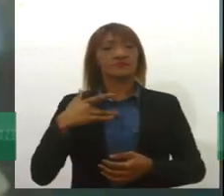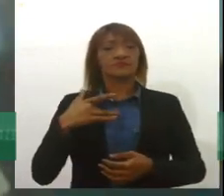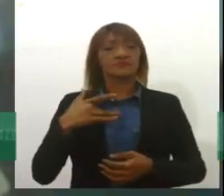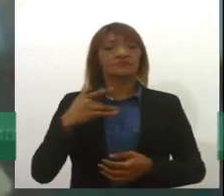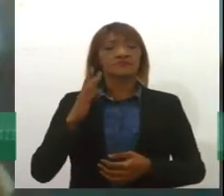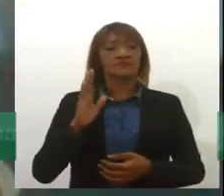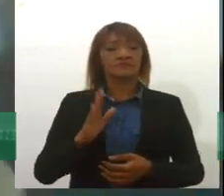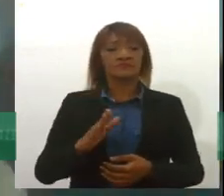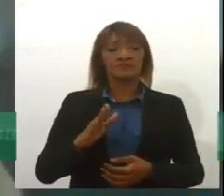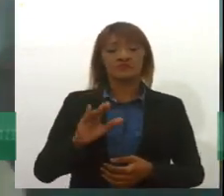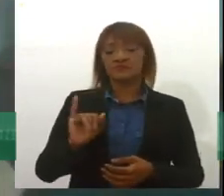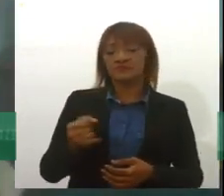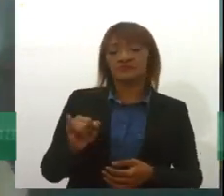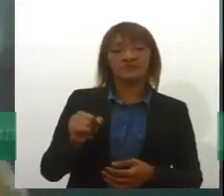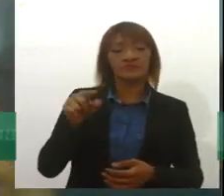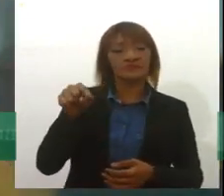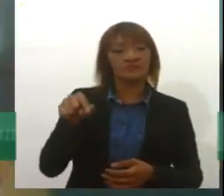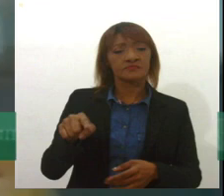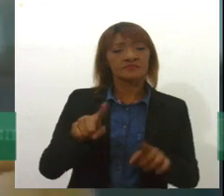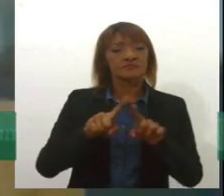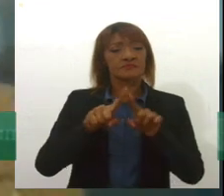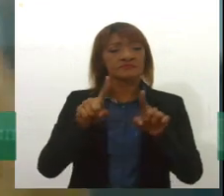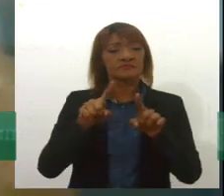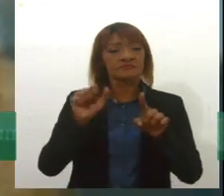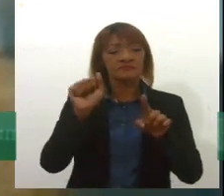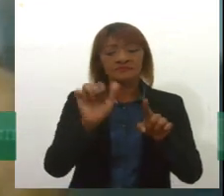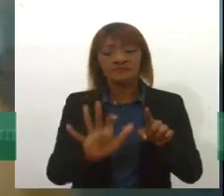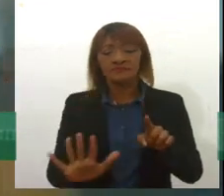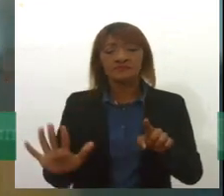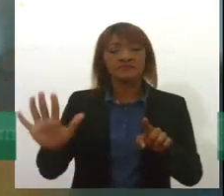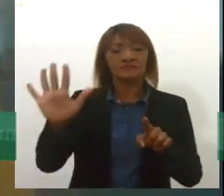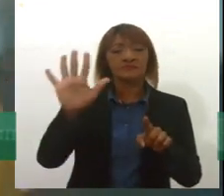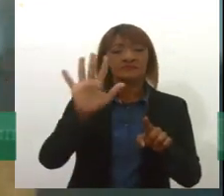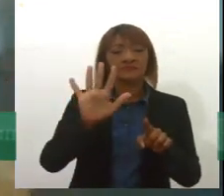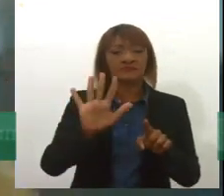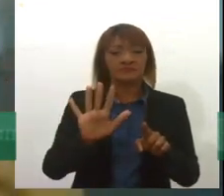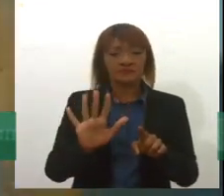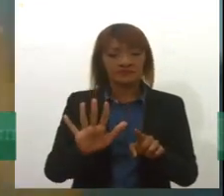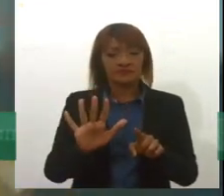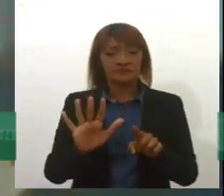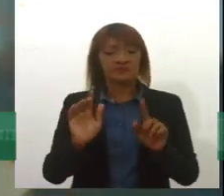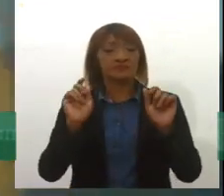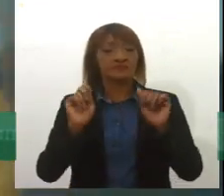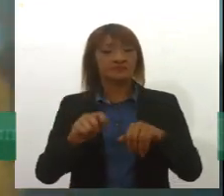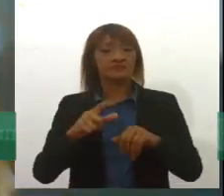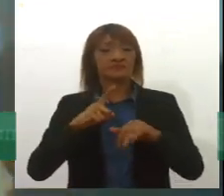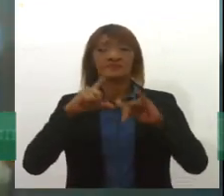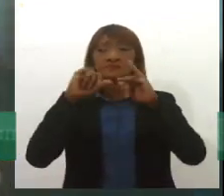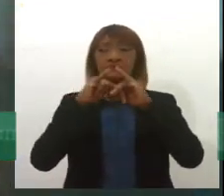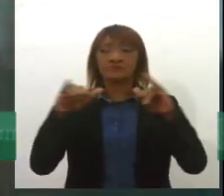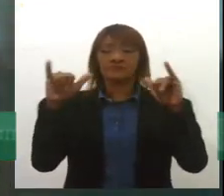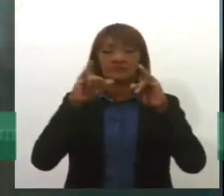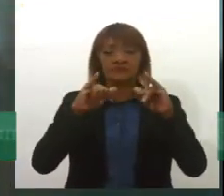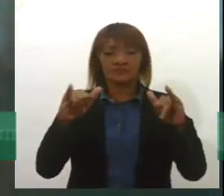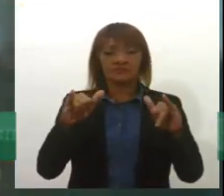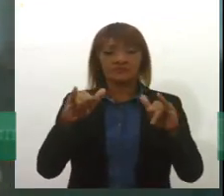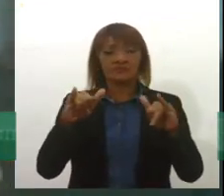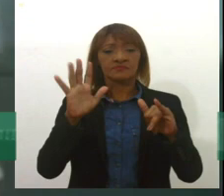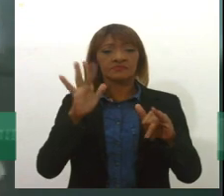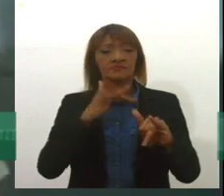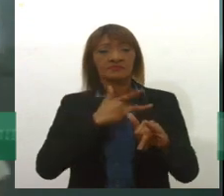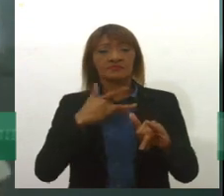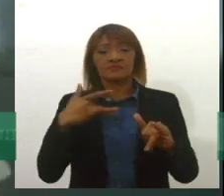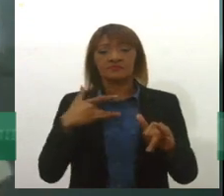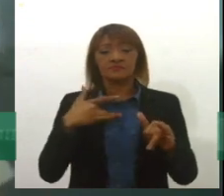no Conselho Federal a gente atua numa perspectiva de pensar que a gente investe numa campanha que saúde mental precisa ser discutida de janeiro a